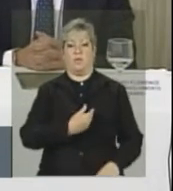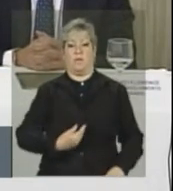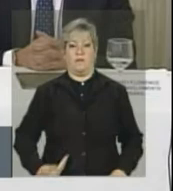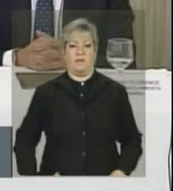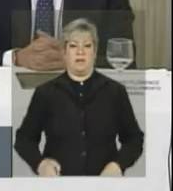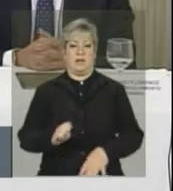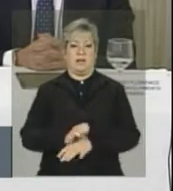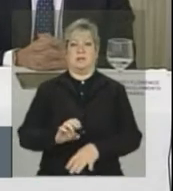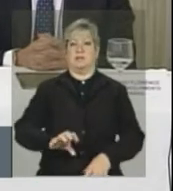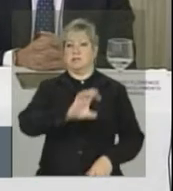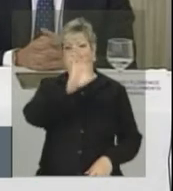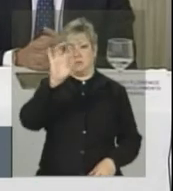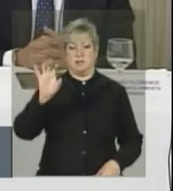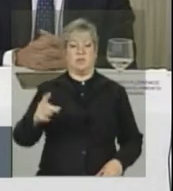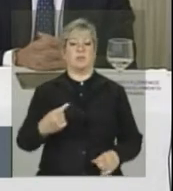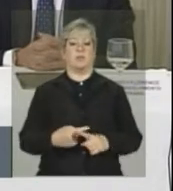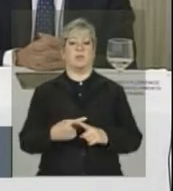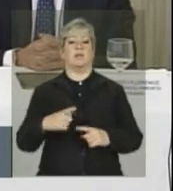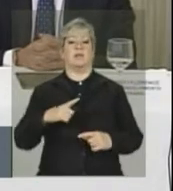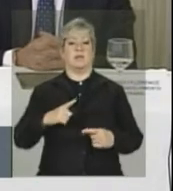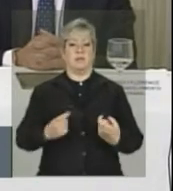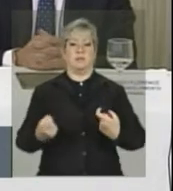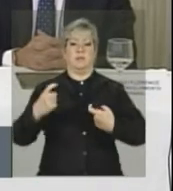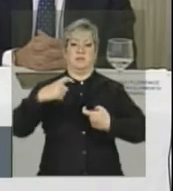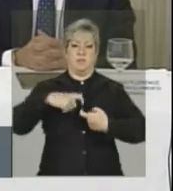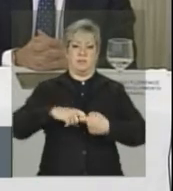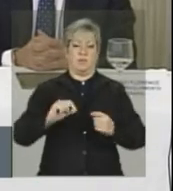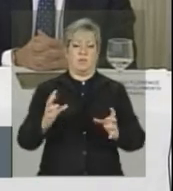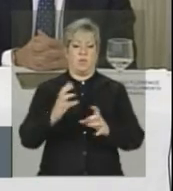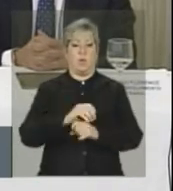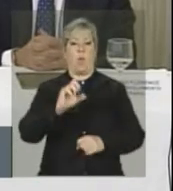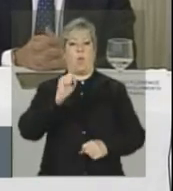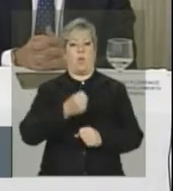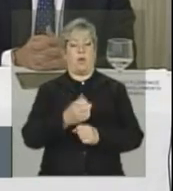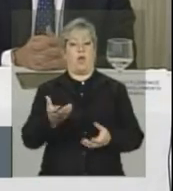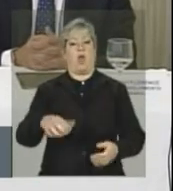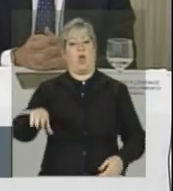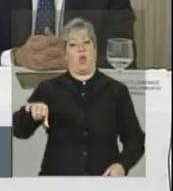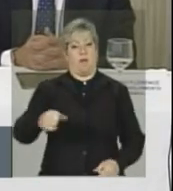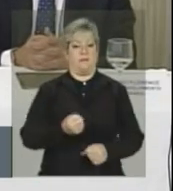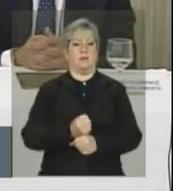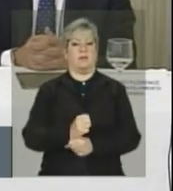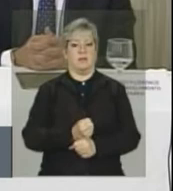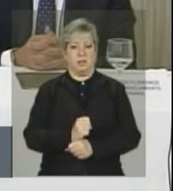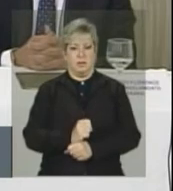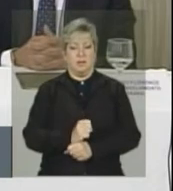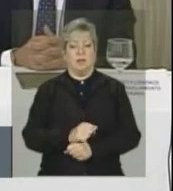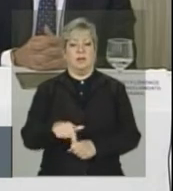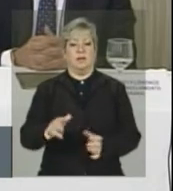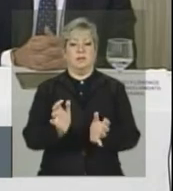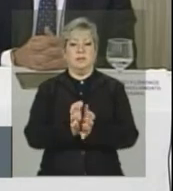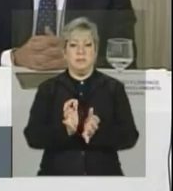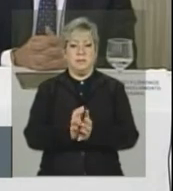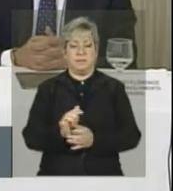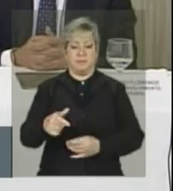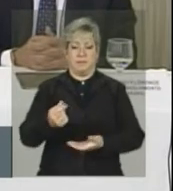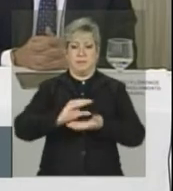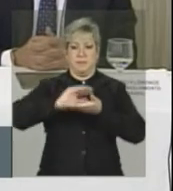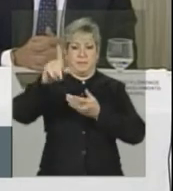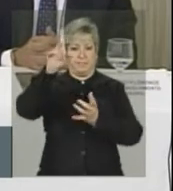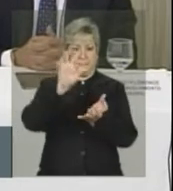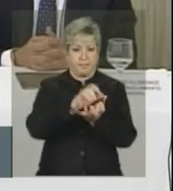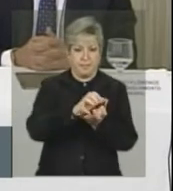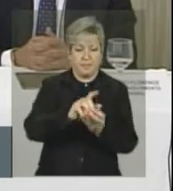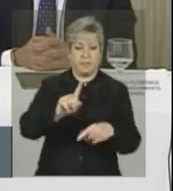parceiros também ao longo desses oito anos, nove agora, construindo cisternas. Então, a parte dos recursos está indo para Pernambuco, a outra